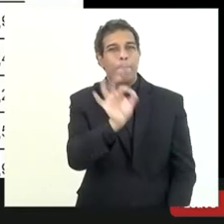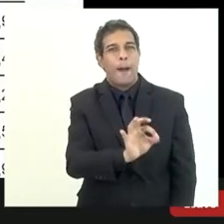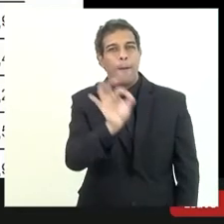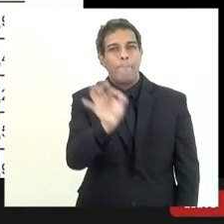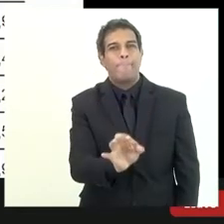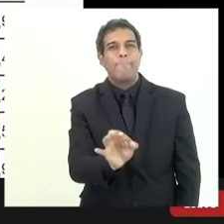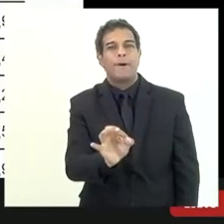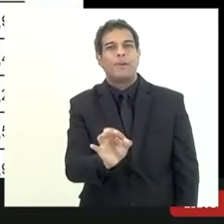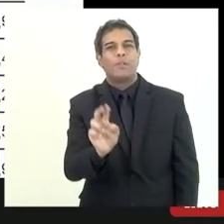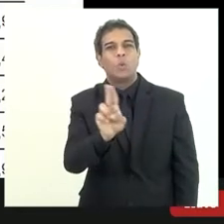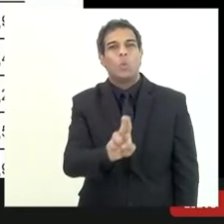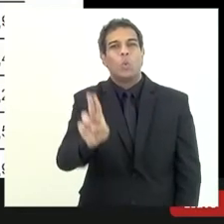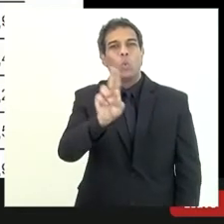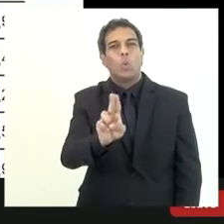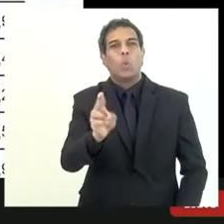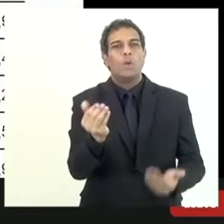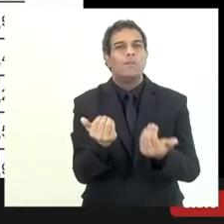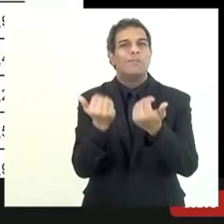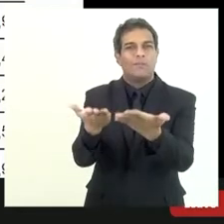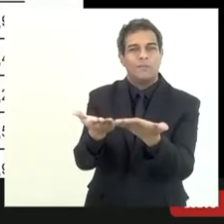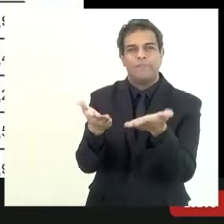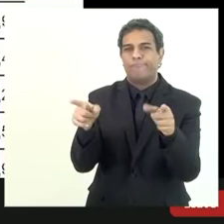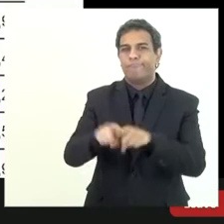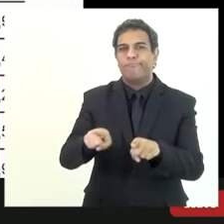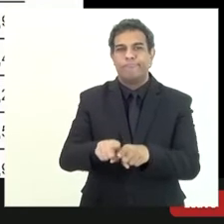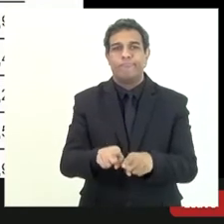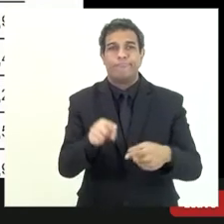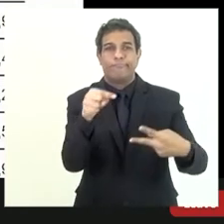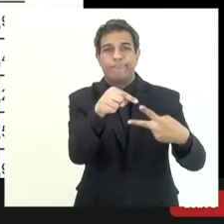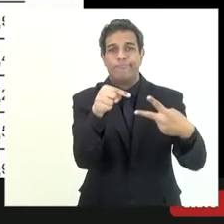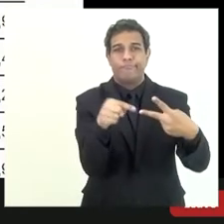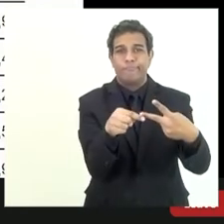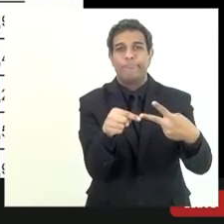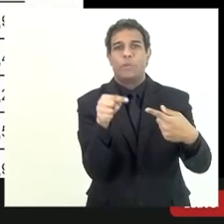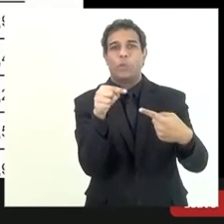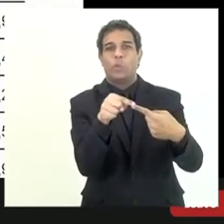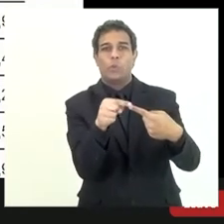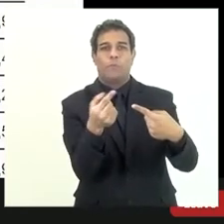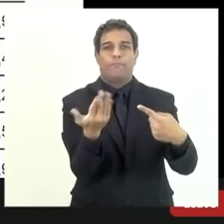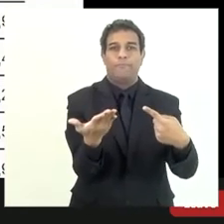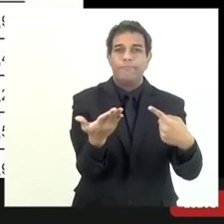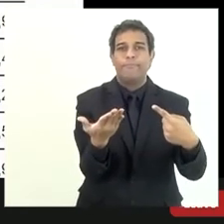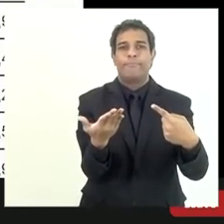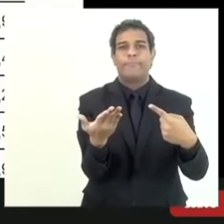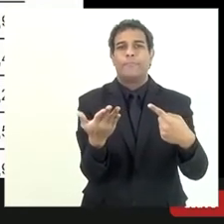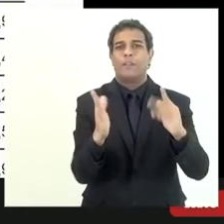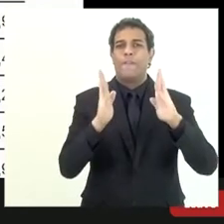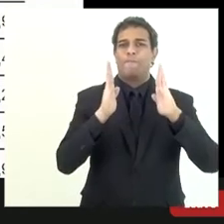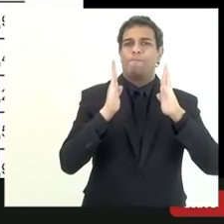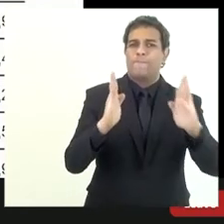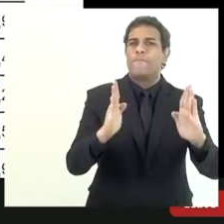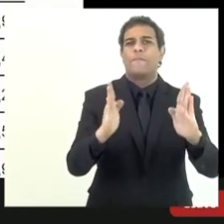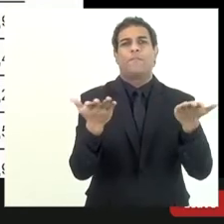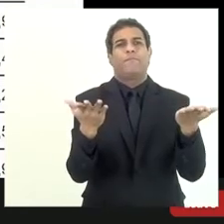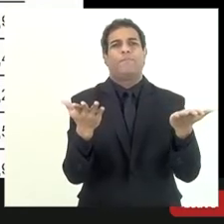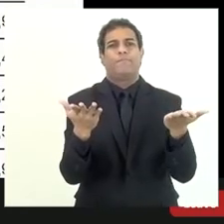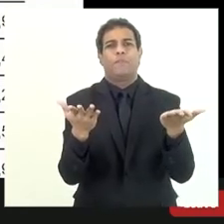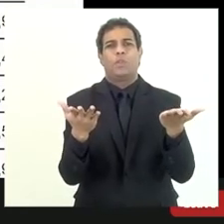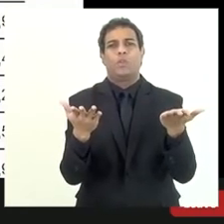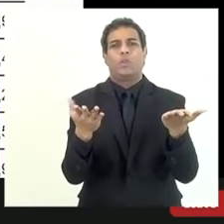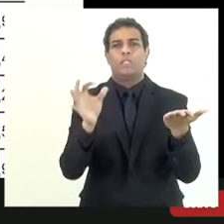em que foram aplicados os redutores né por exemplo tem dois aqui de baixa para um para uma faixa específica lá mesmo sendo